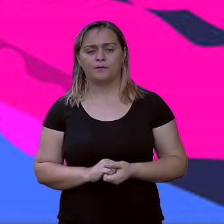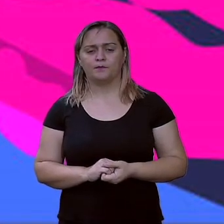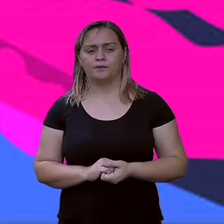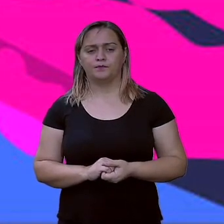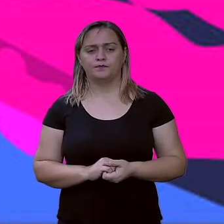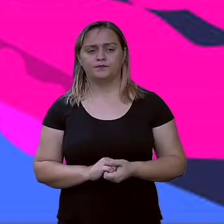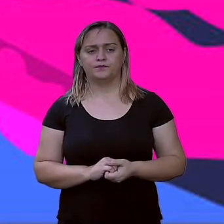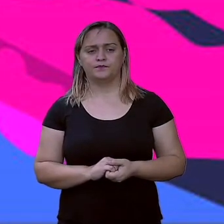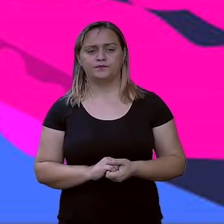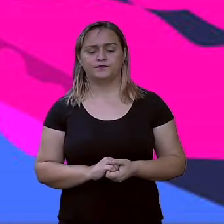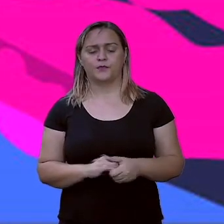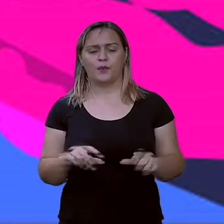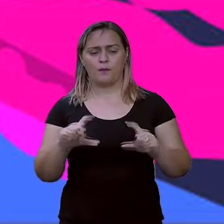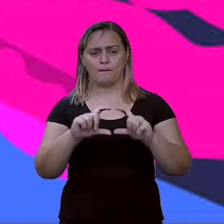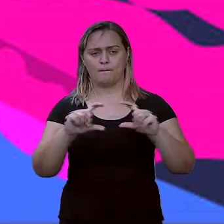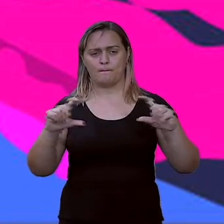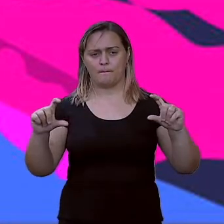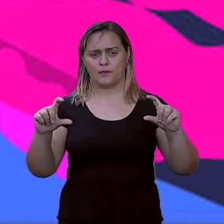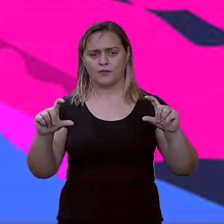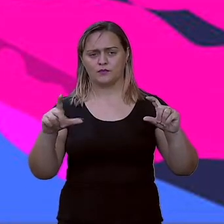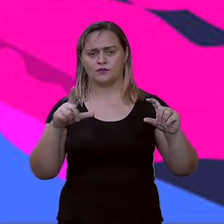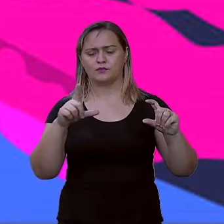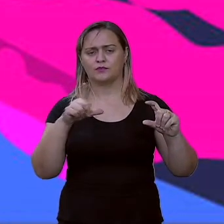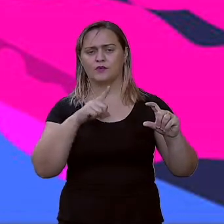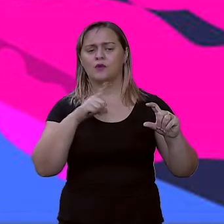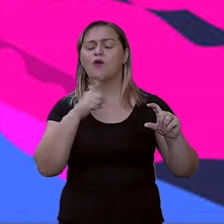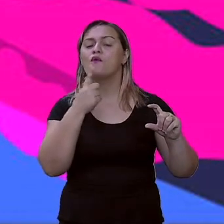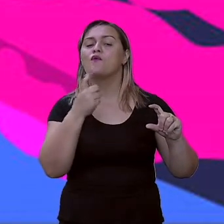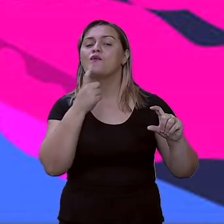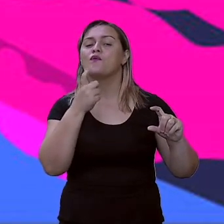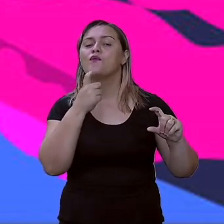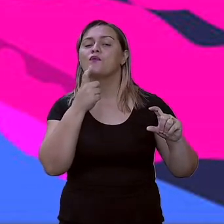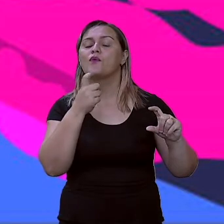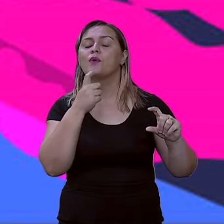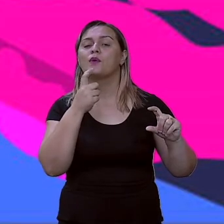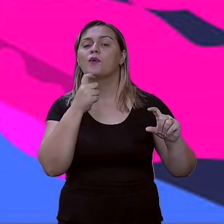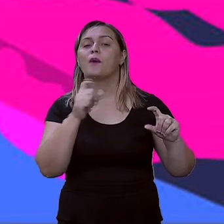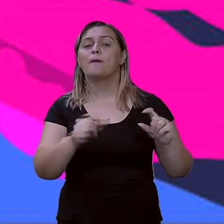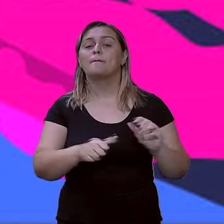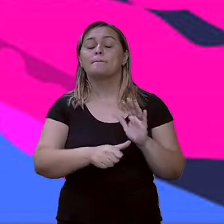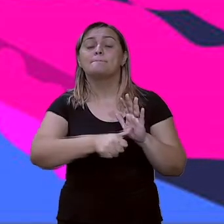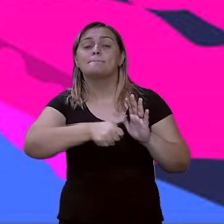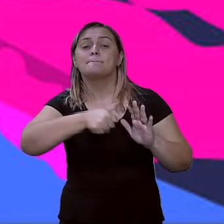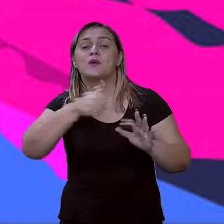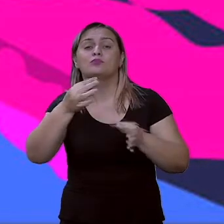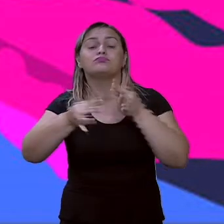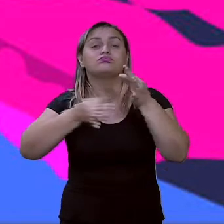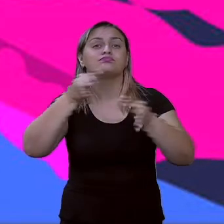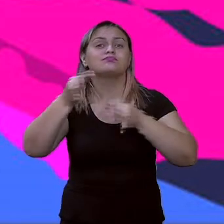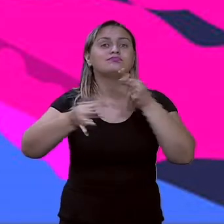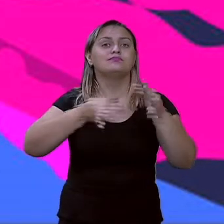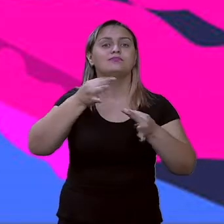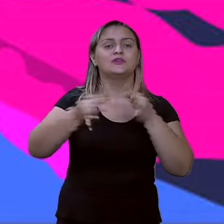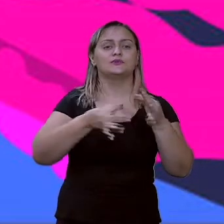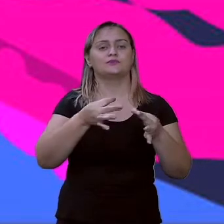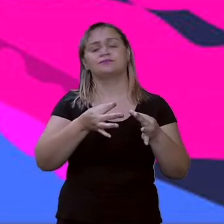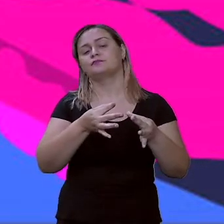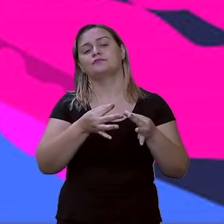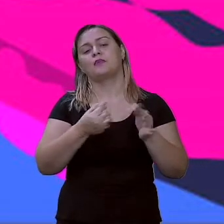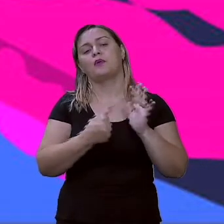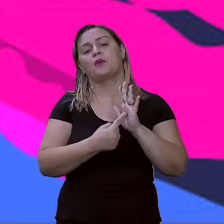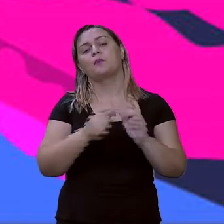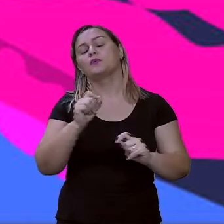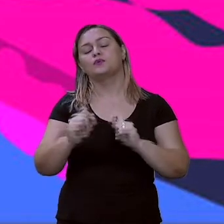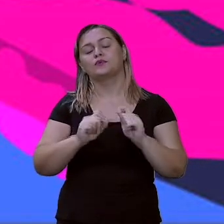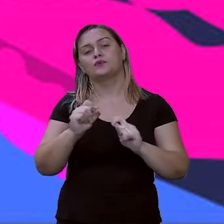parágrafo aí, ó, eu grifei de vermelho, é o primeiro argumento que ele usou. Quando ele fala aí que é impossível,